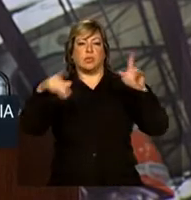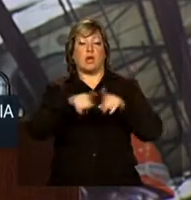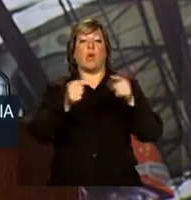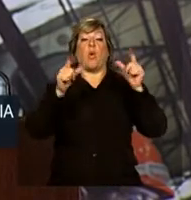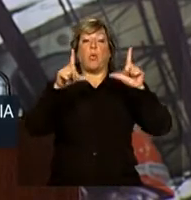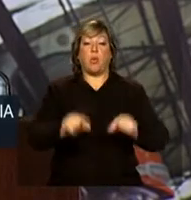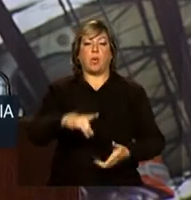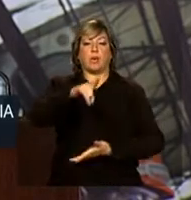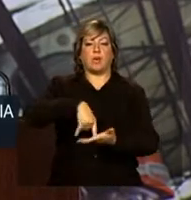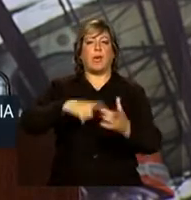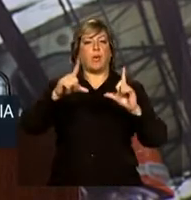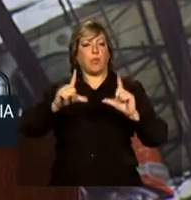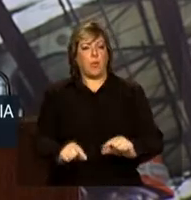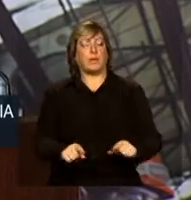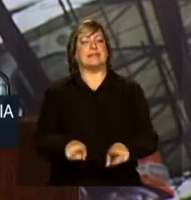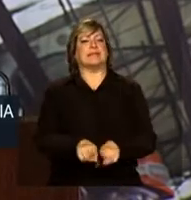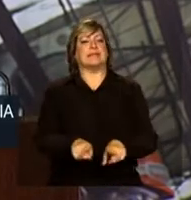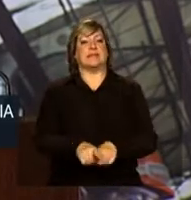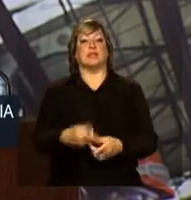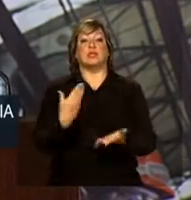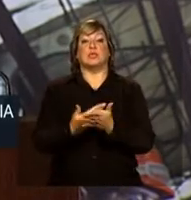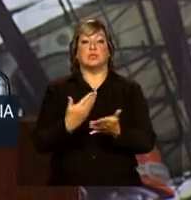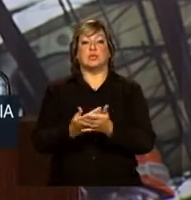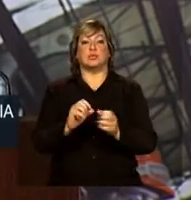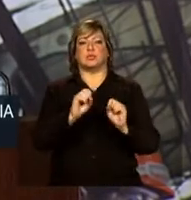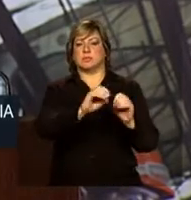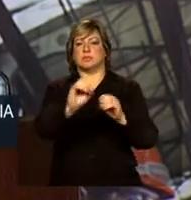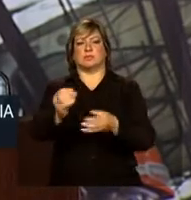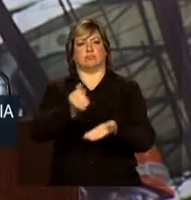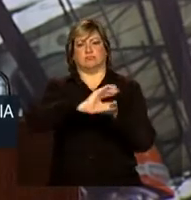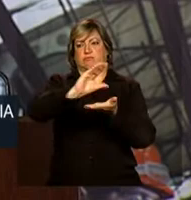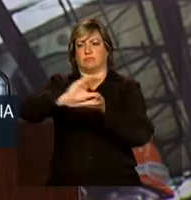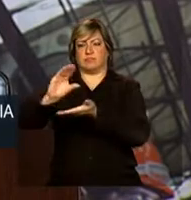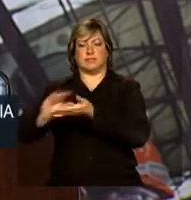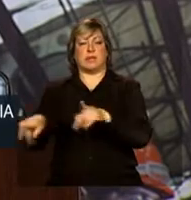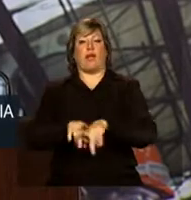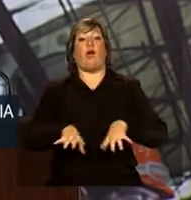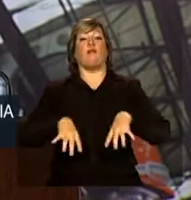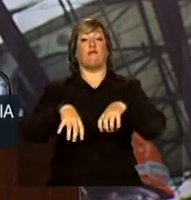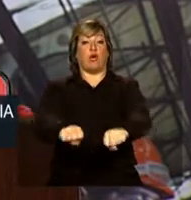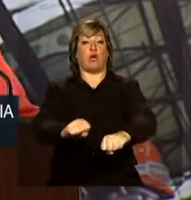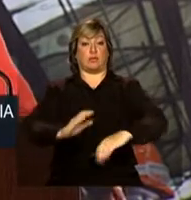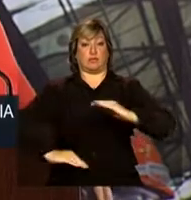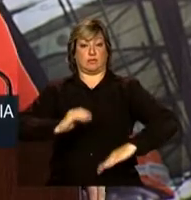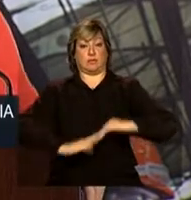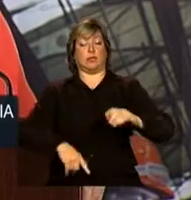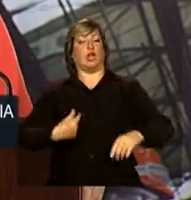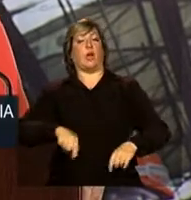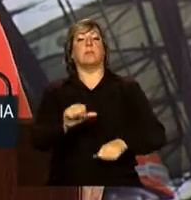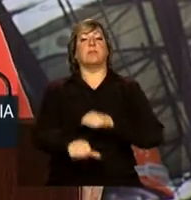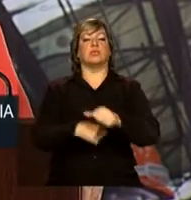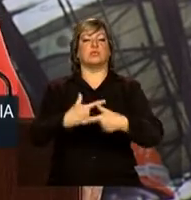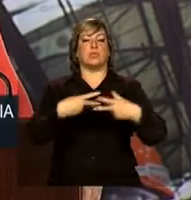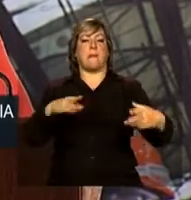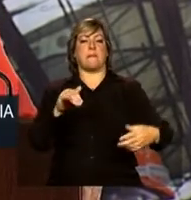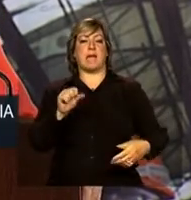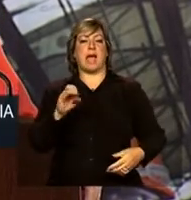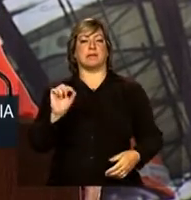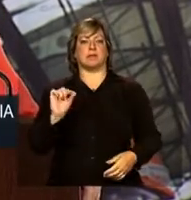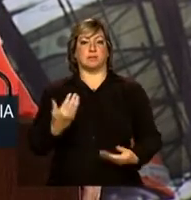baixo, investimentos em educação e formação profissional, nós estamos mudando as bases